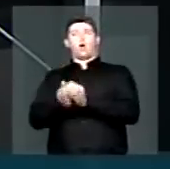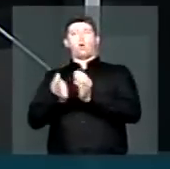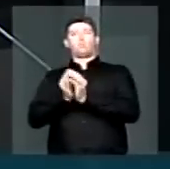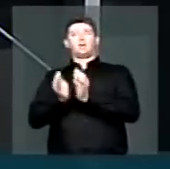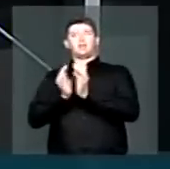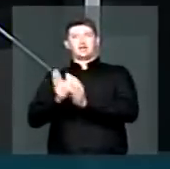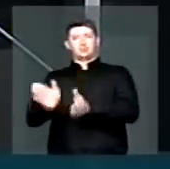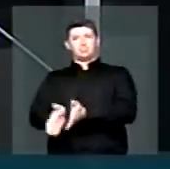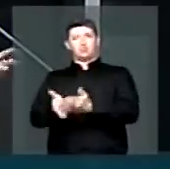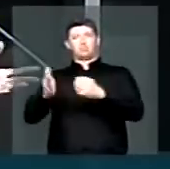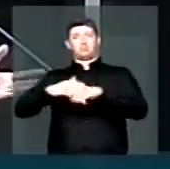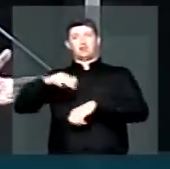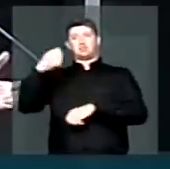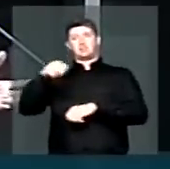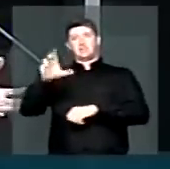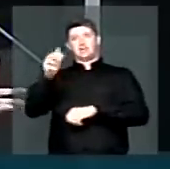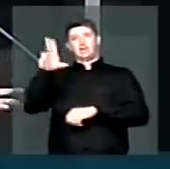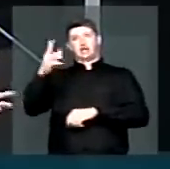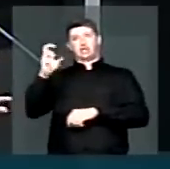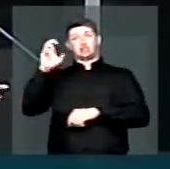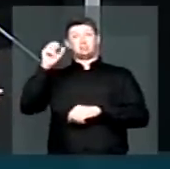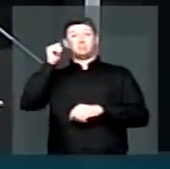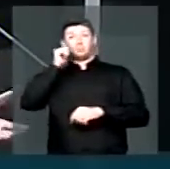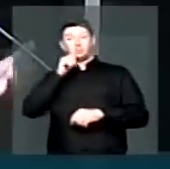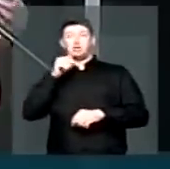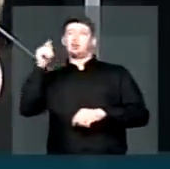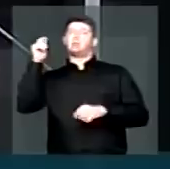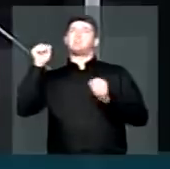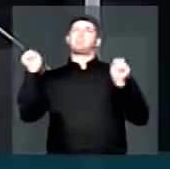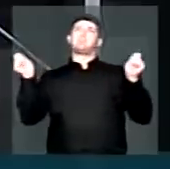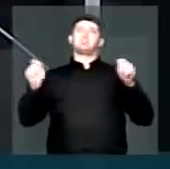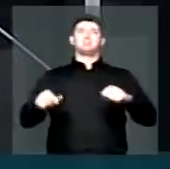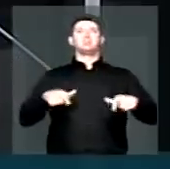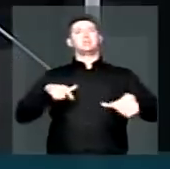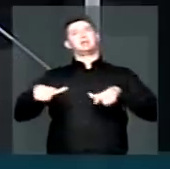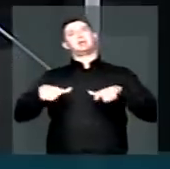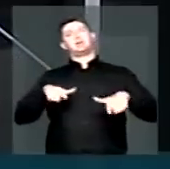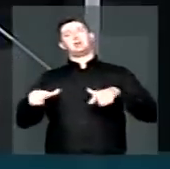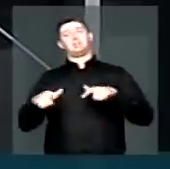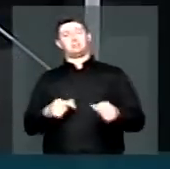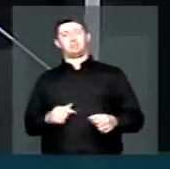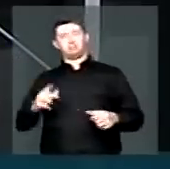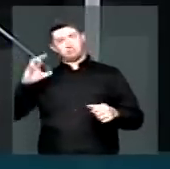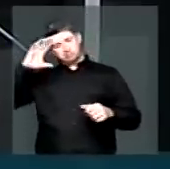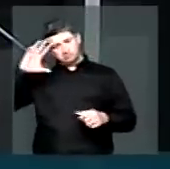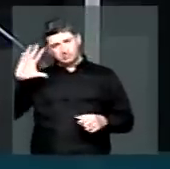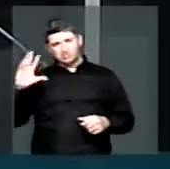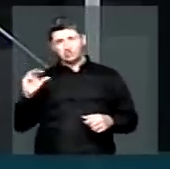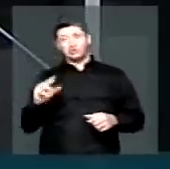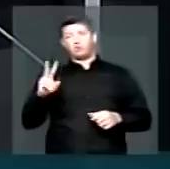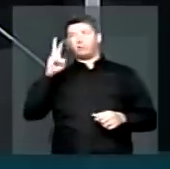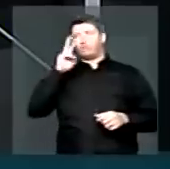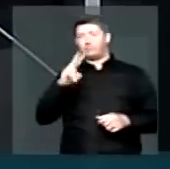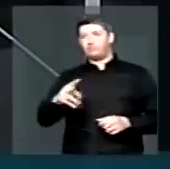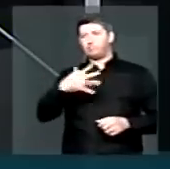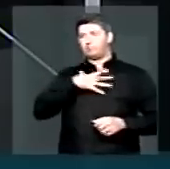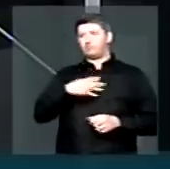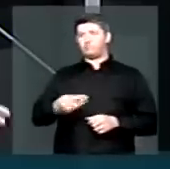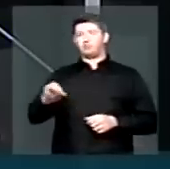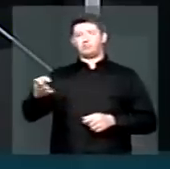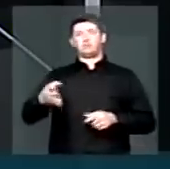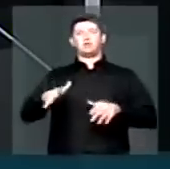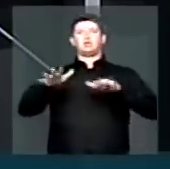dali necessitam, para que as trabalhadoras possam trabalhar com a tranquilidade de ver seus filhos